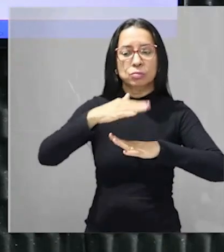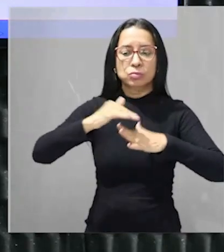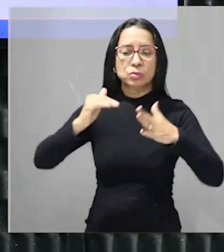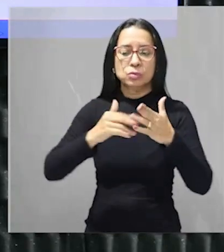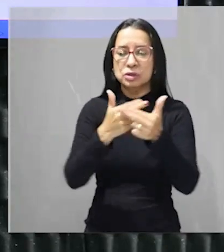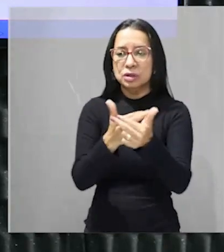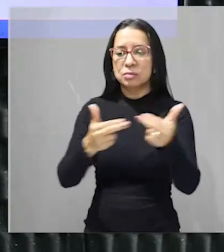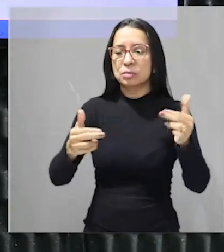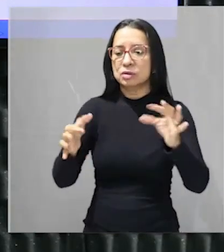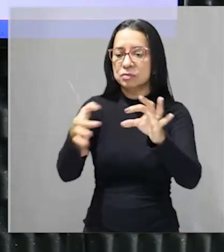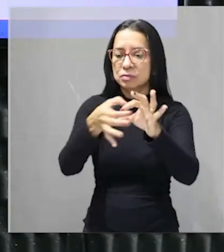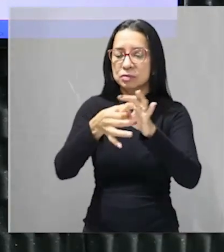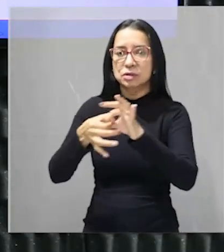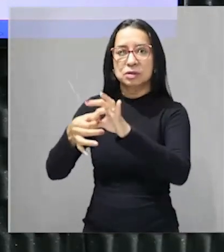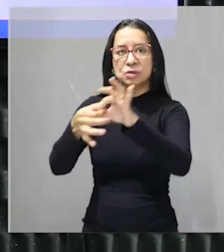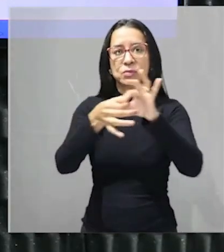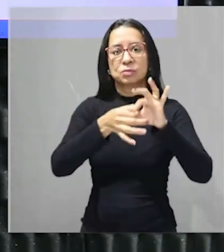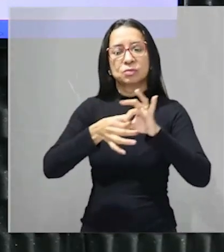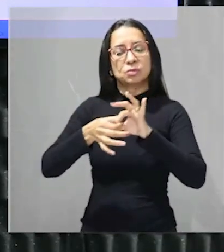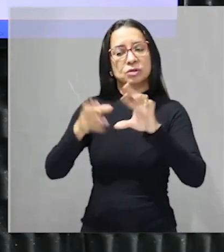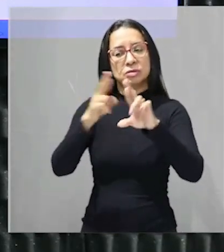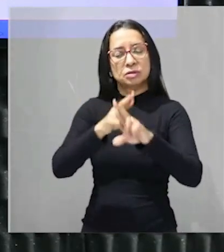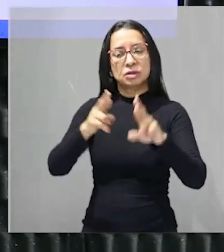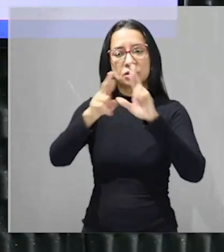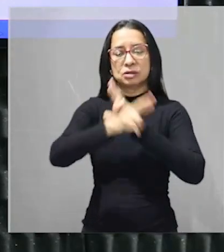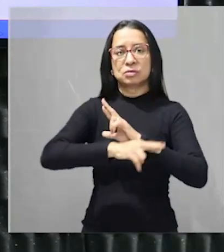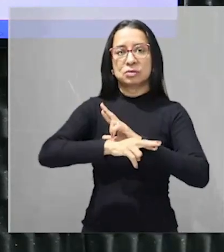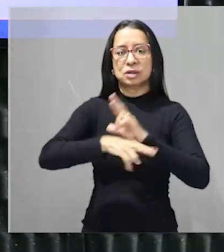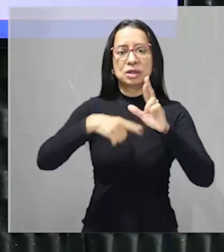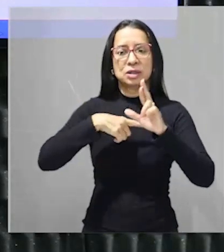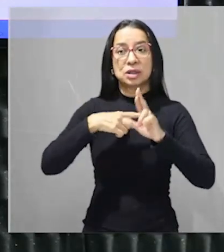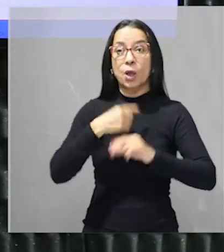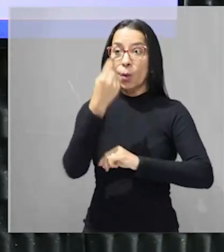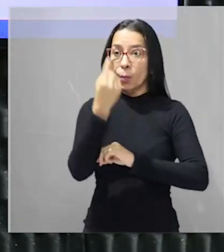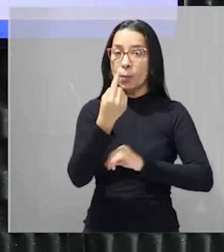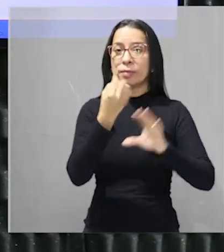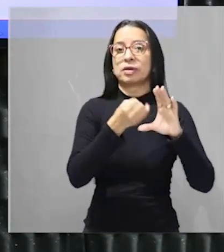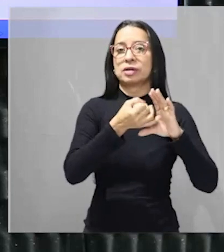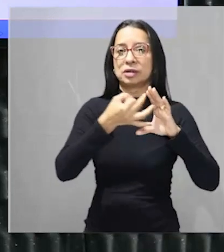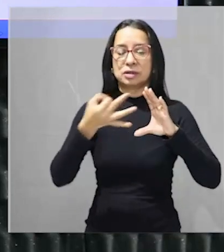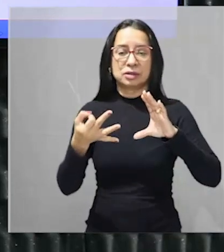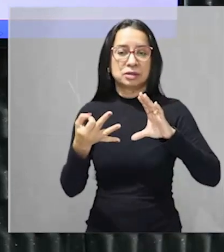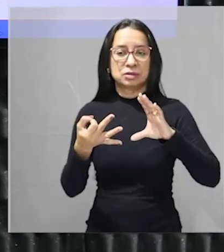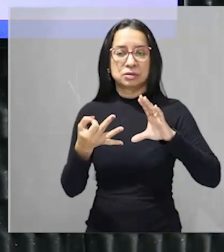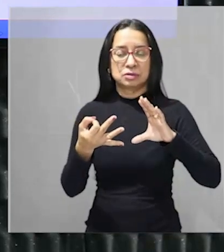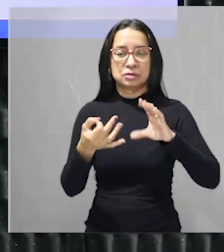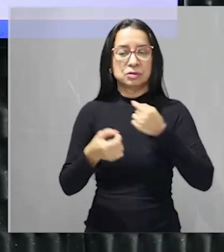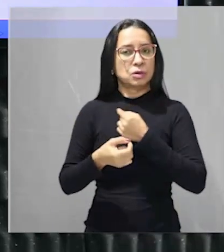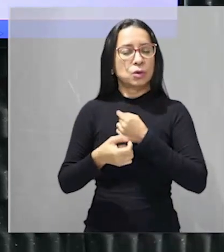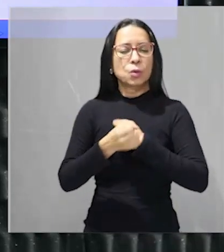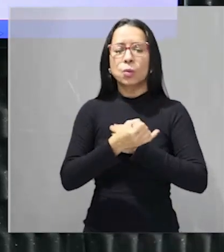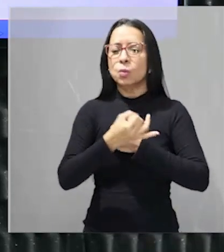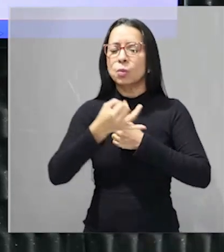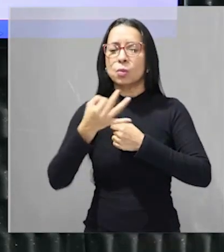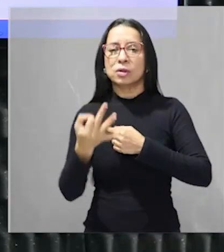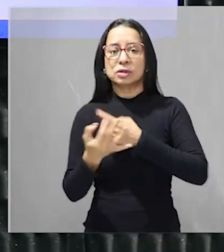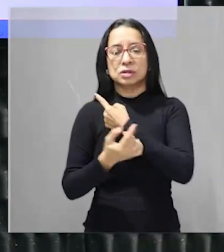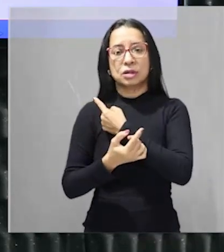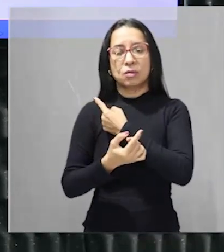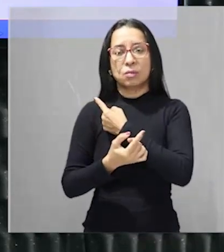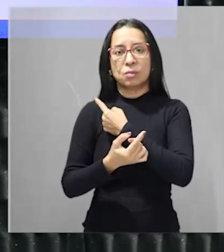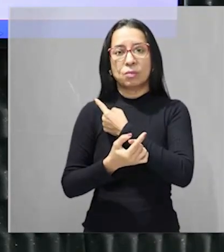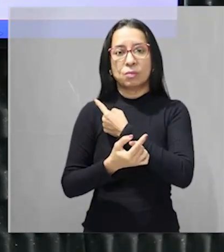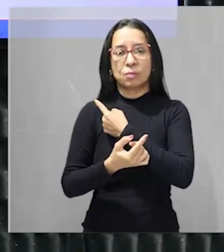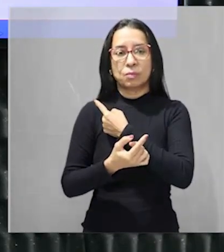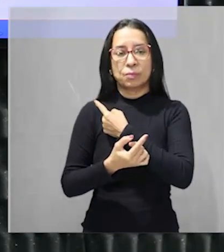vão trazer uma característica única que vai identificar esse ambiente quais são os domínios morfoclimáticos brasileiros Marcos vamos lá pegando